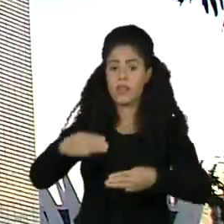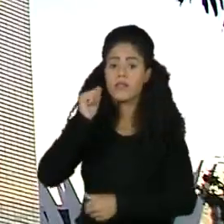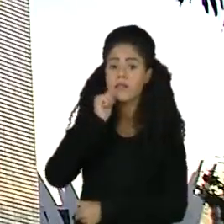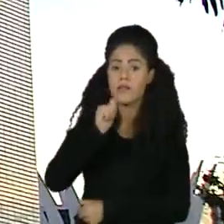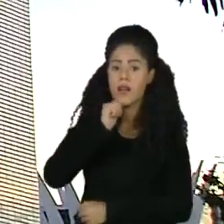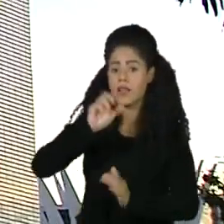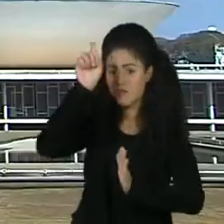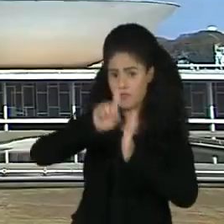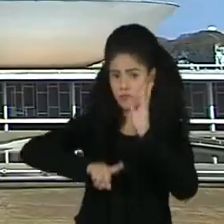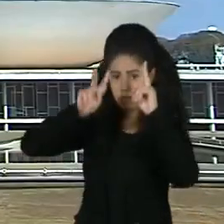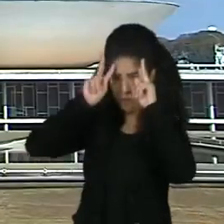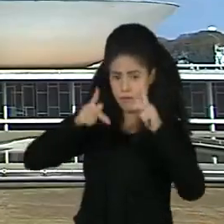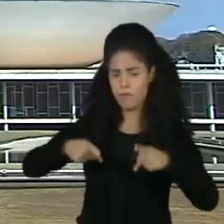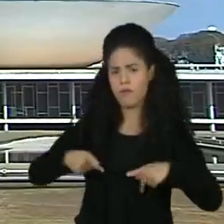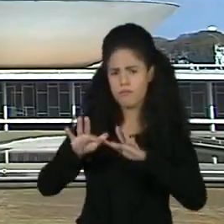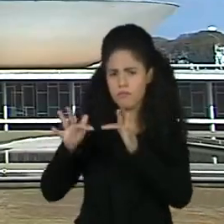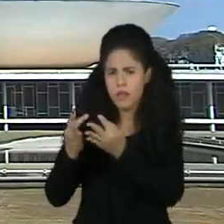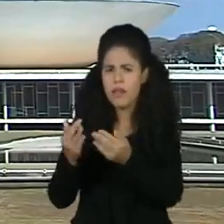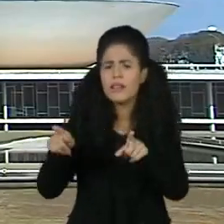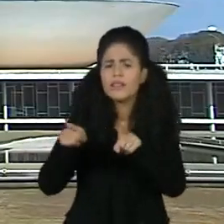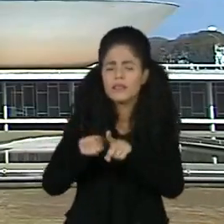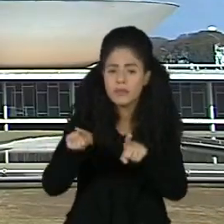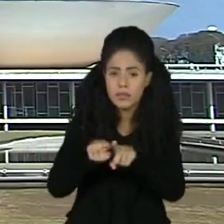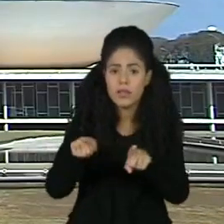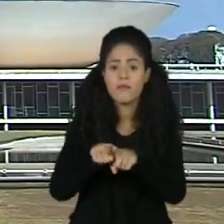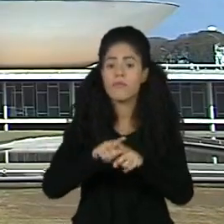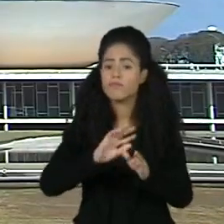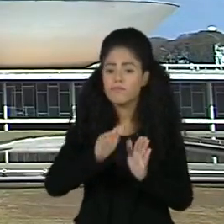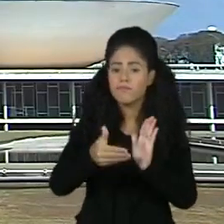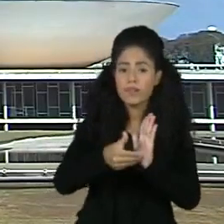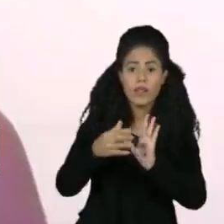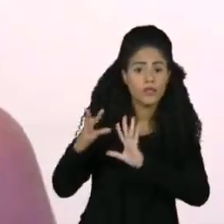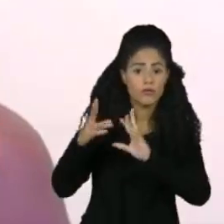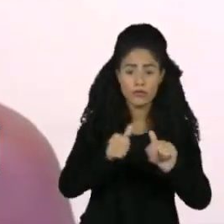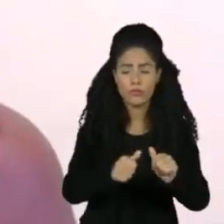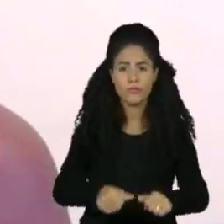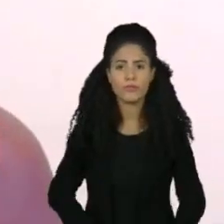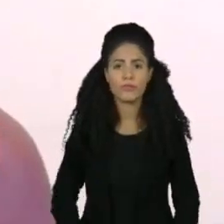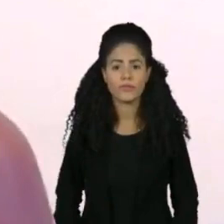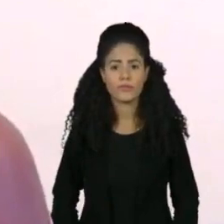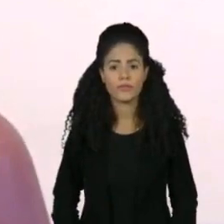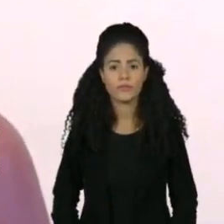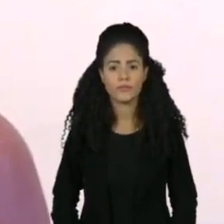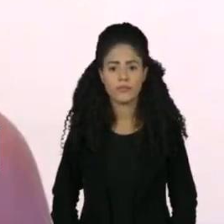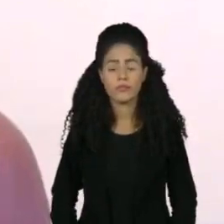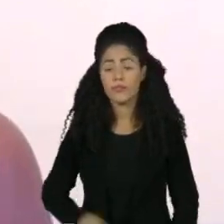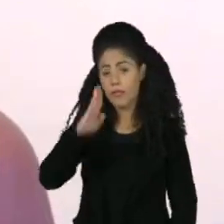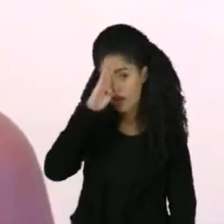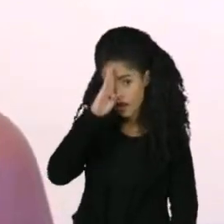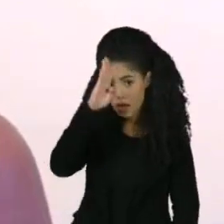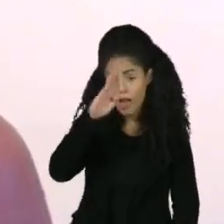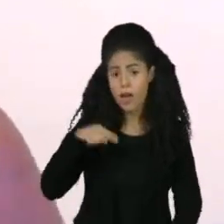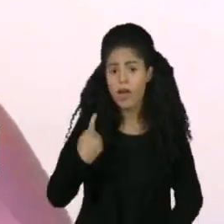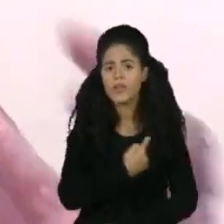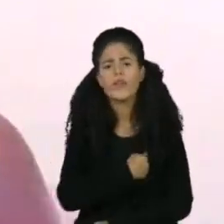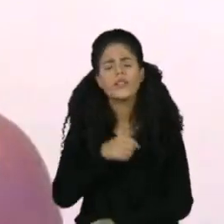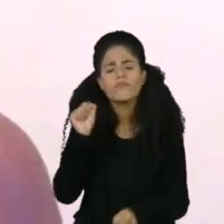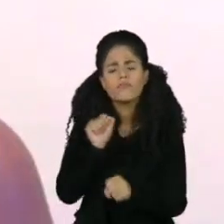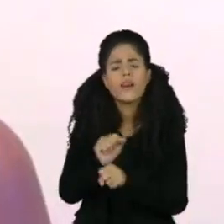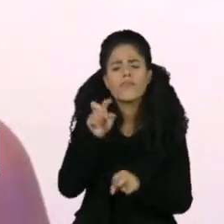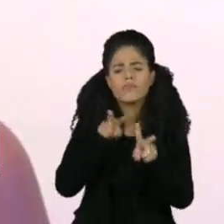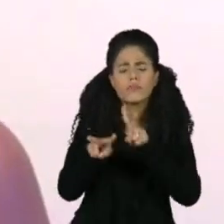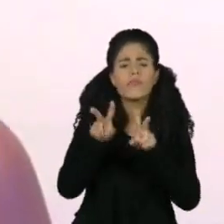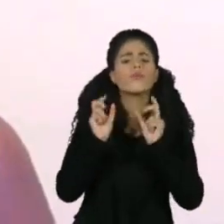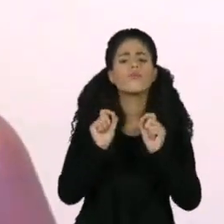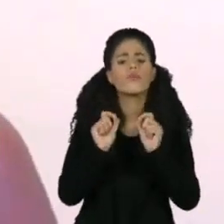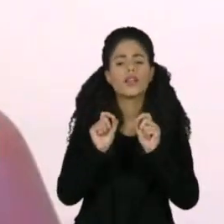dos Direitos Humanos e as comissões da Câmara e do Senado. A principal consequência que a gente espera que aconteça é que